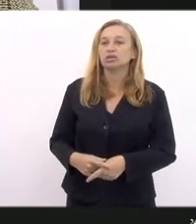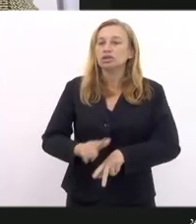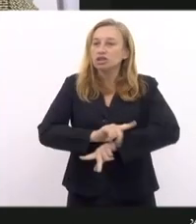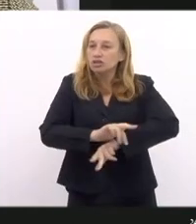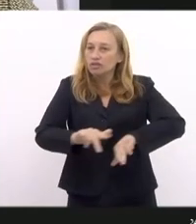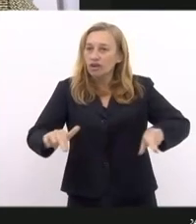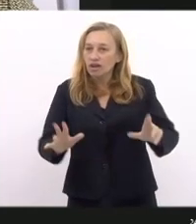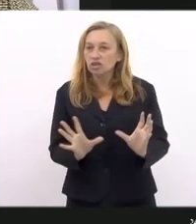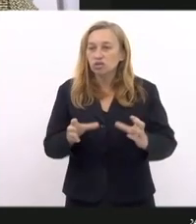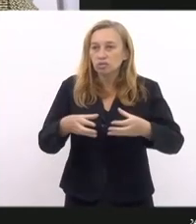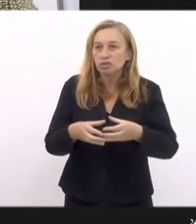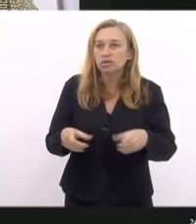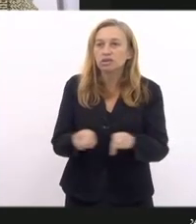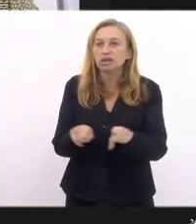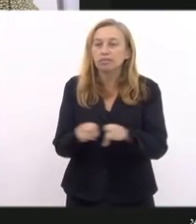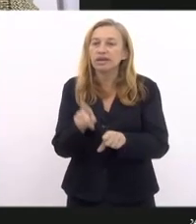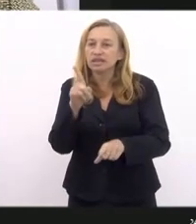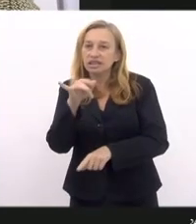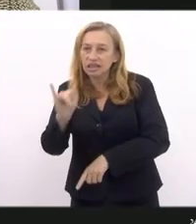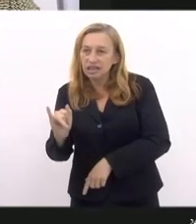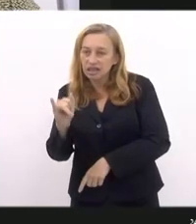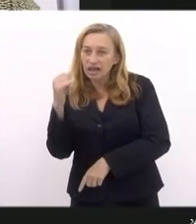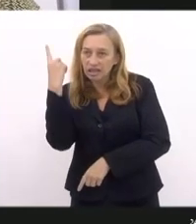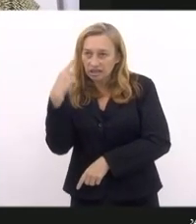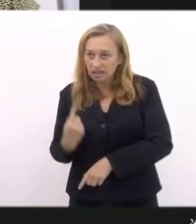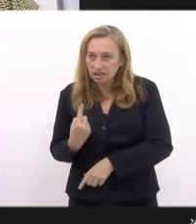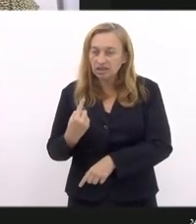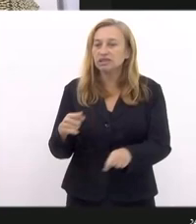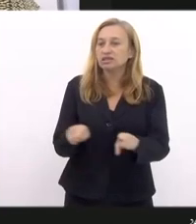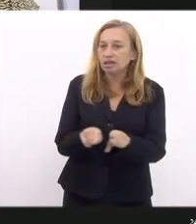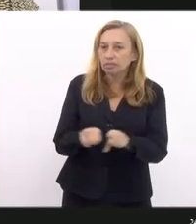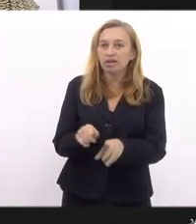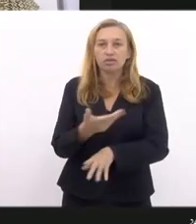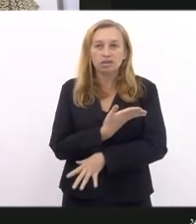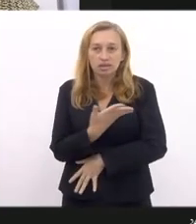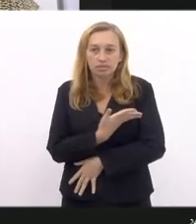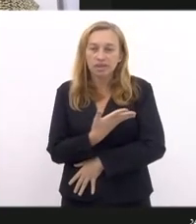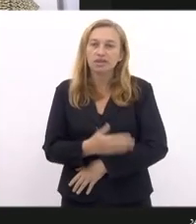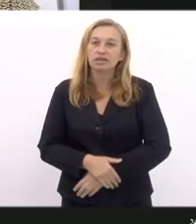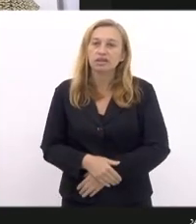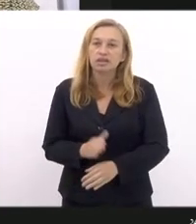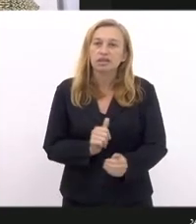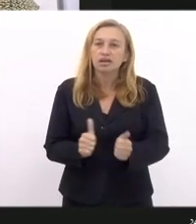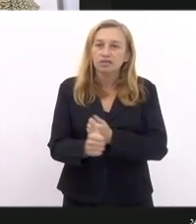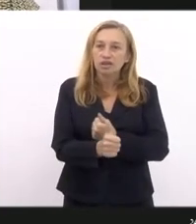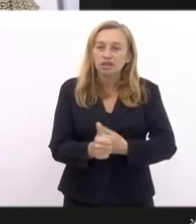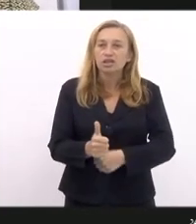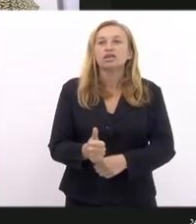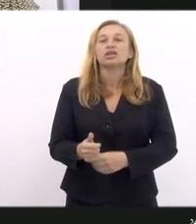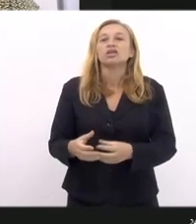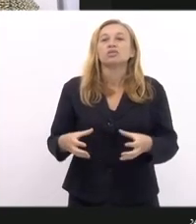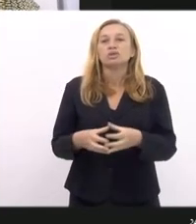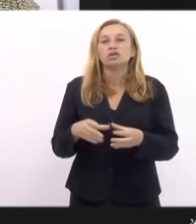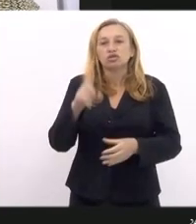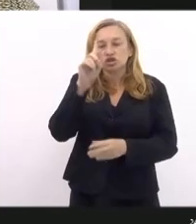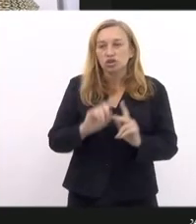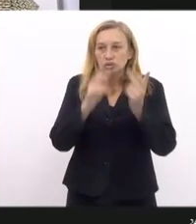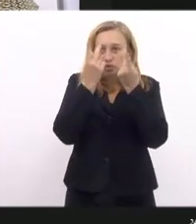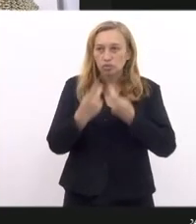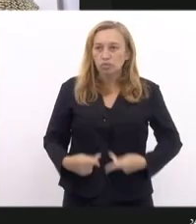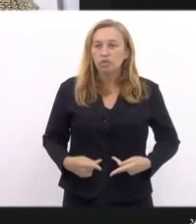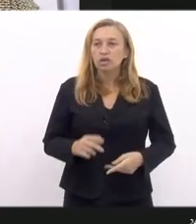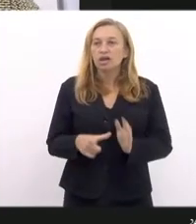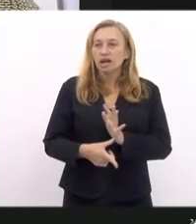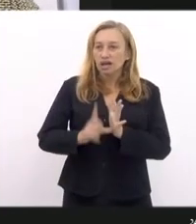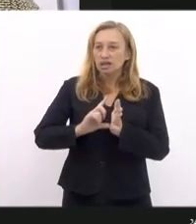comissões, a Daniele, com certeza, a Dani Monteiro, nossa companheira, na frente da Comissão de Direitos Humanos, antes teve a